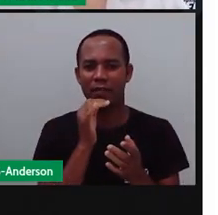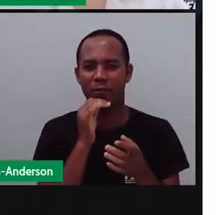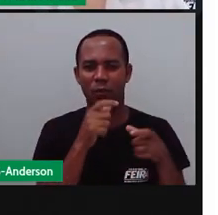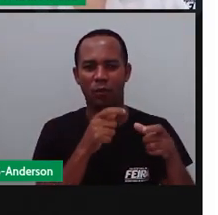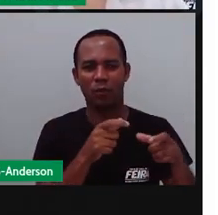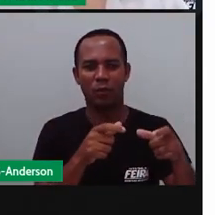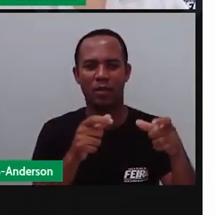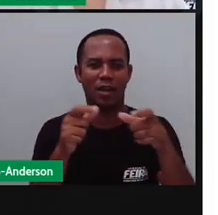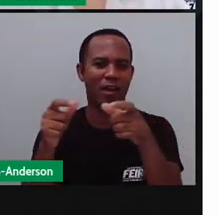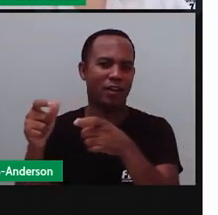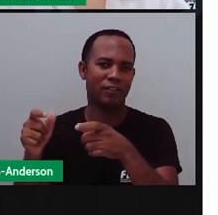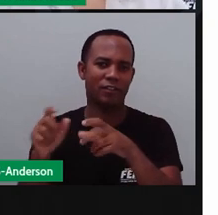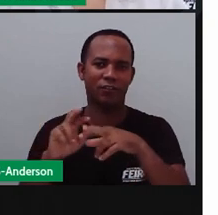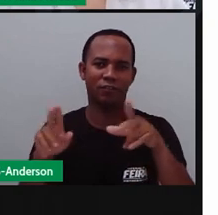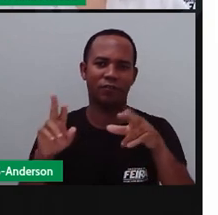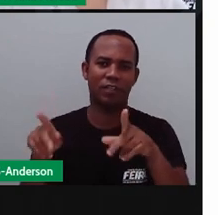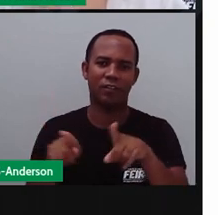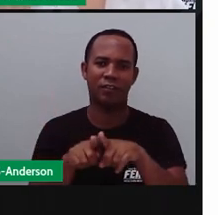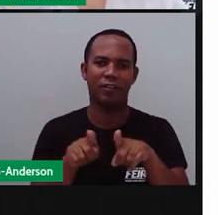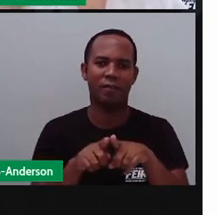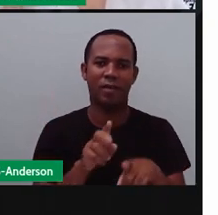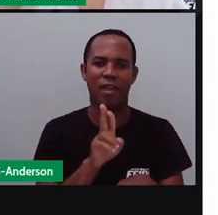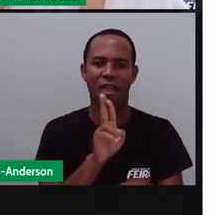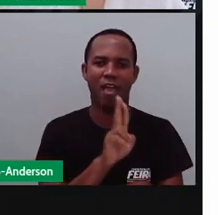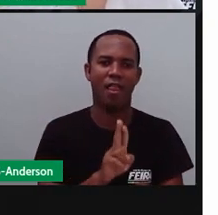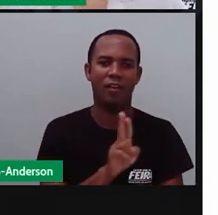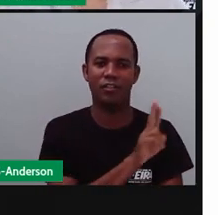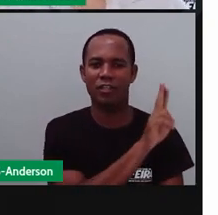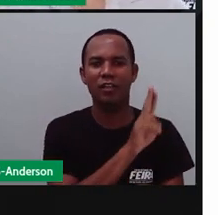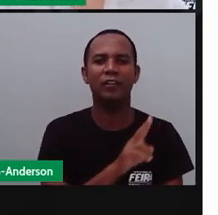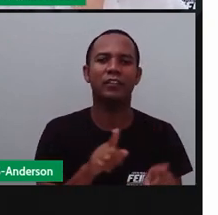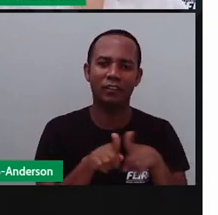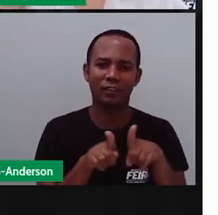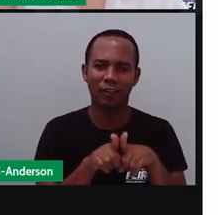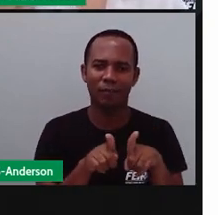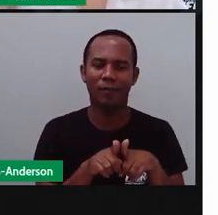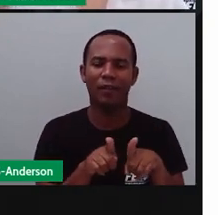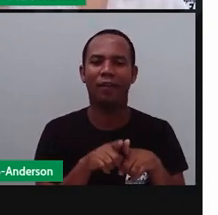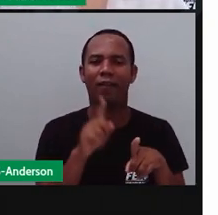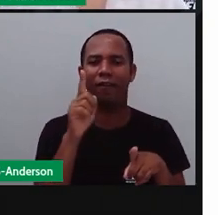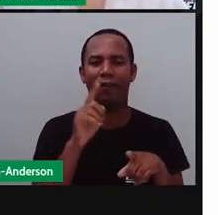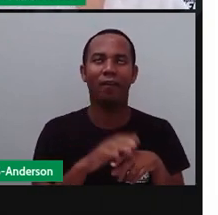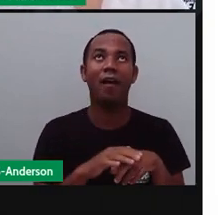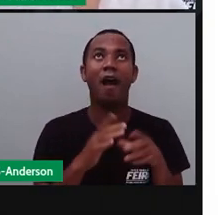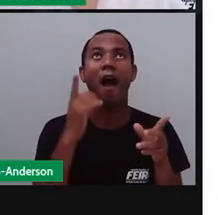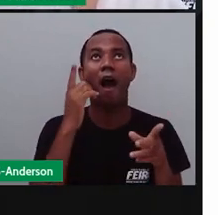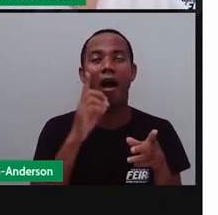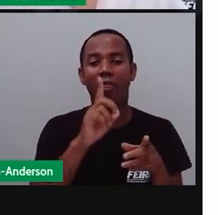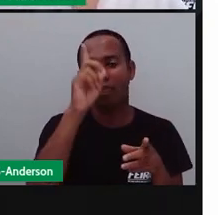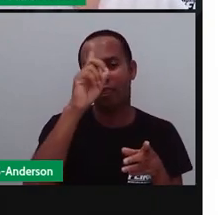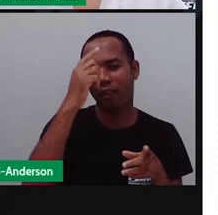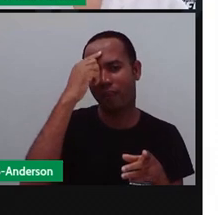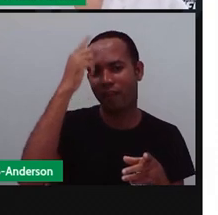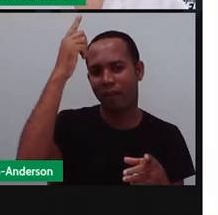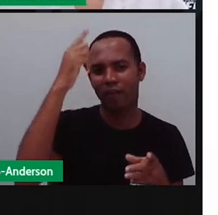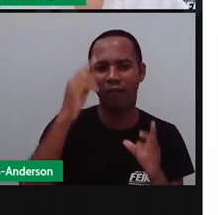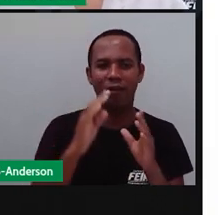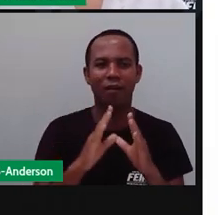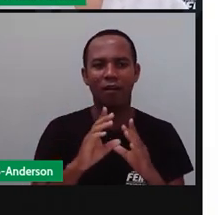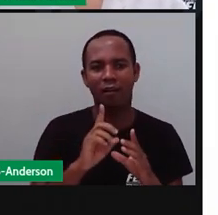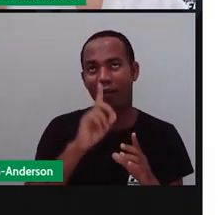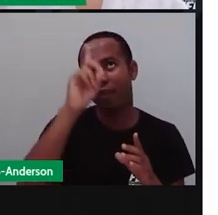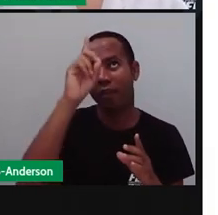diversas religiões, né? E, muito embora, né? Essa ideia de festa da colheita também, lembra da historinha do Chico